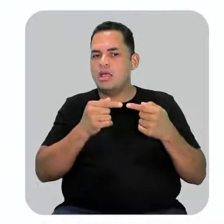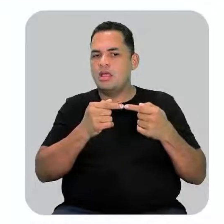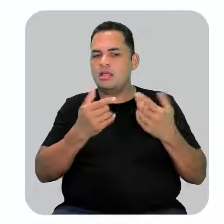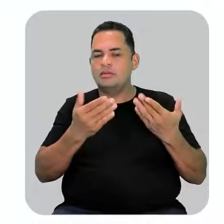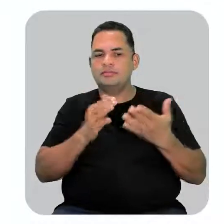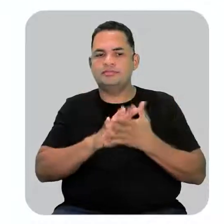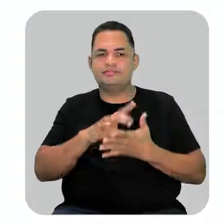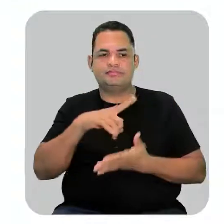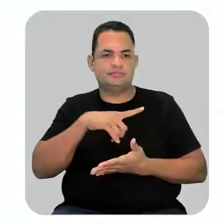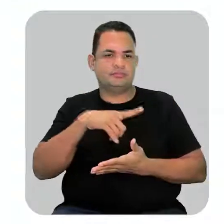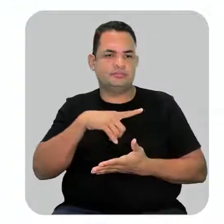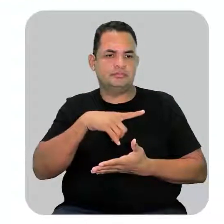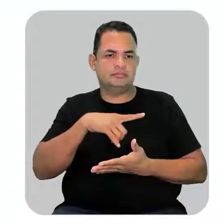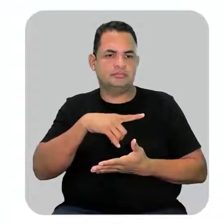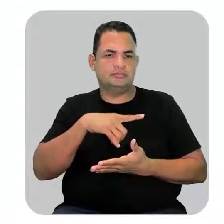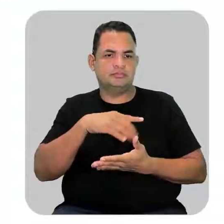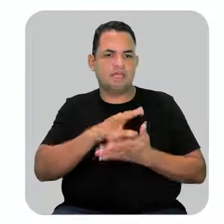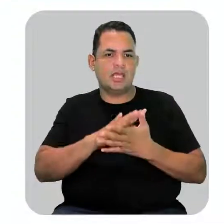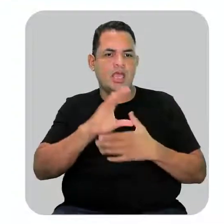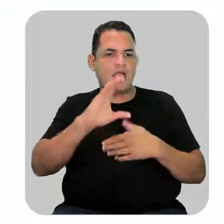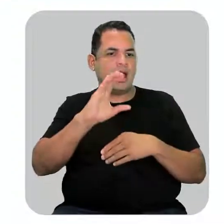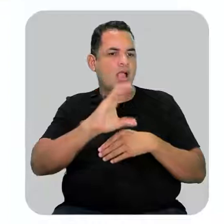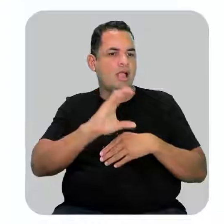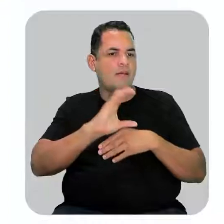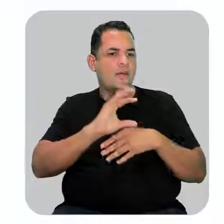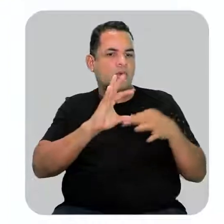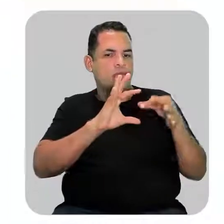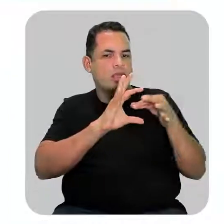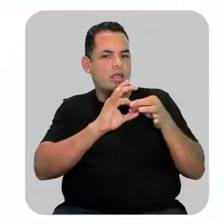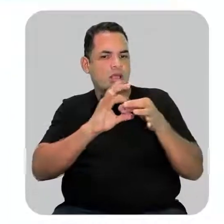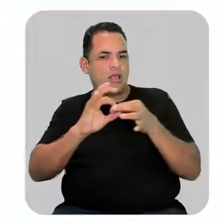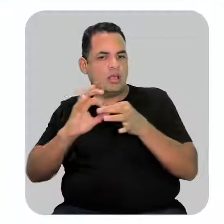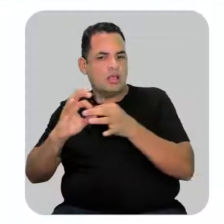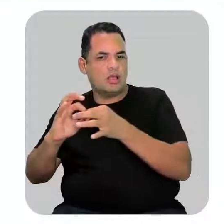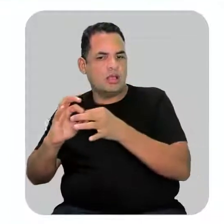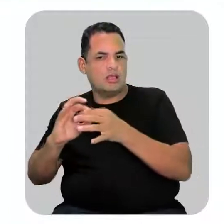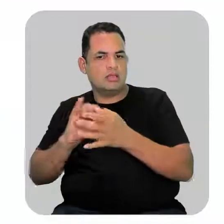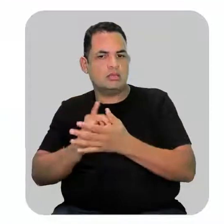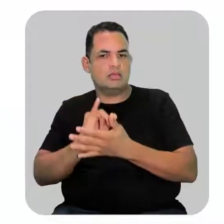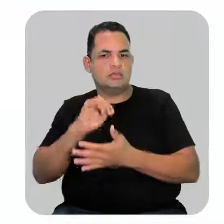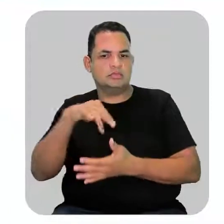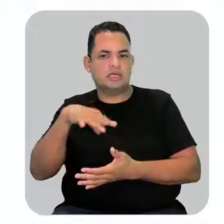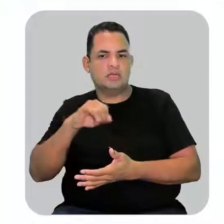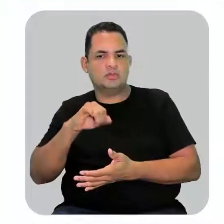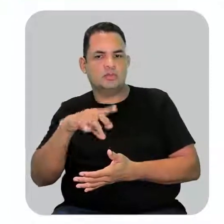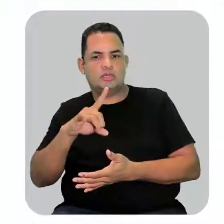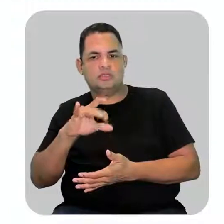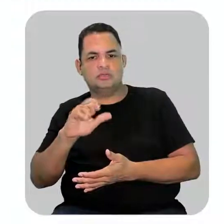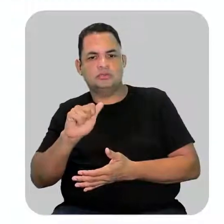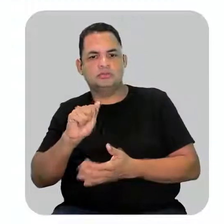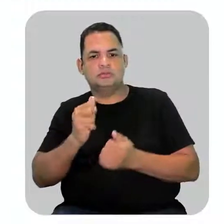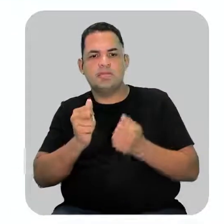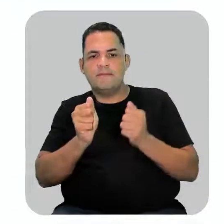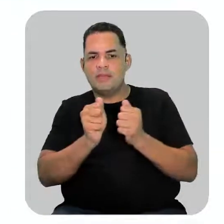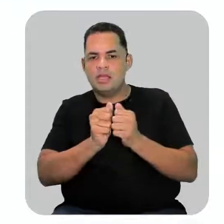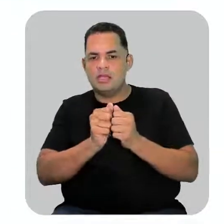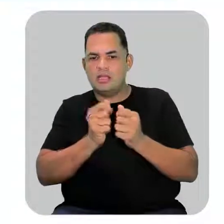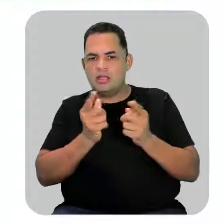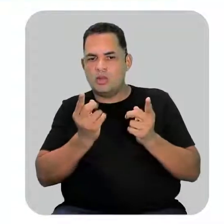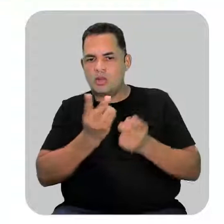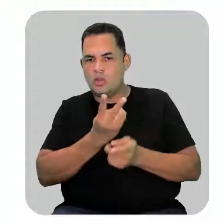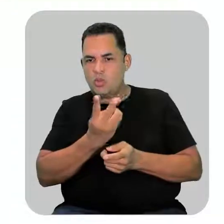Nós temos aqui uma cadeia carbônica, né? A insaturação ela está mais próxima aqui, ó.